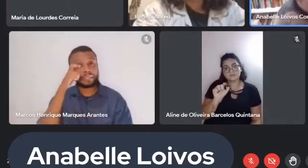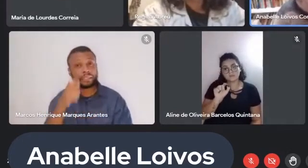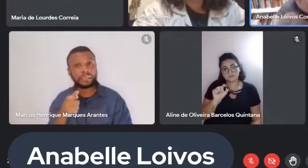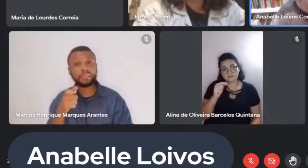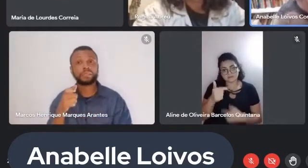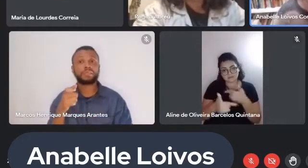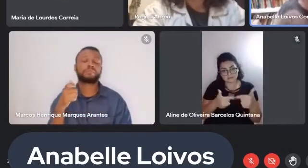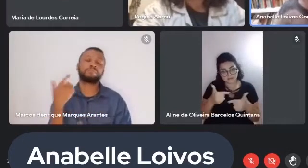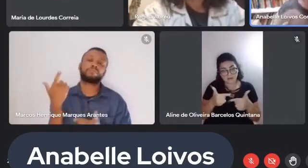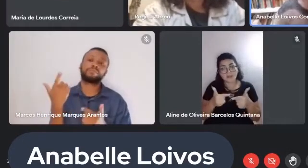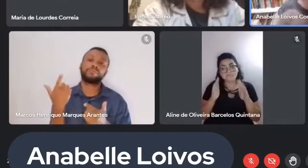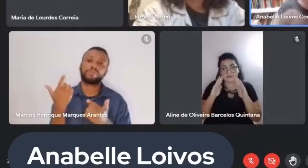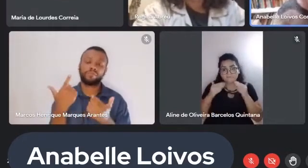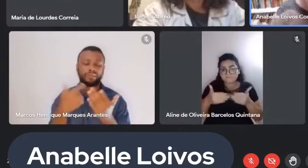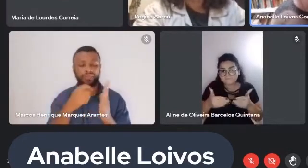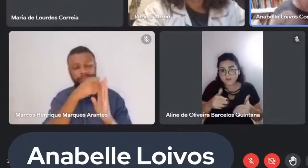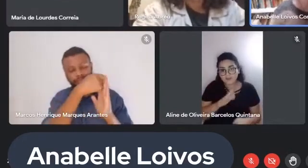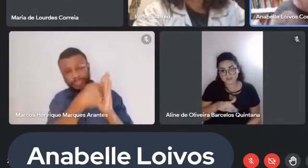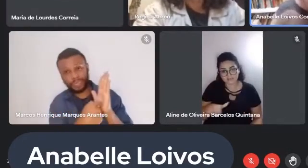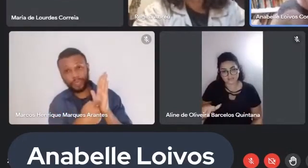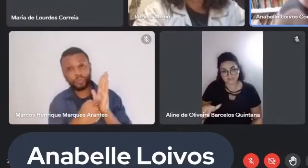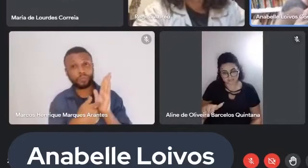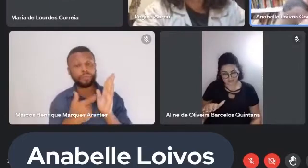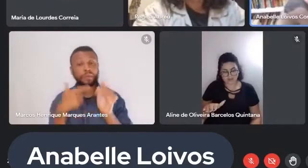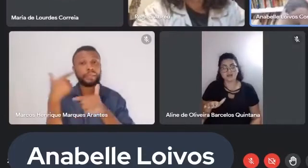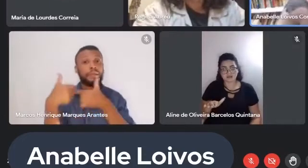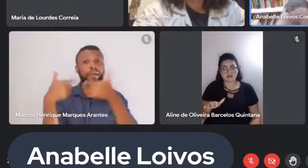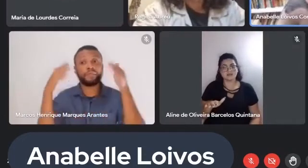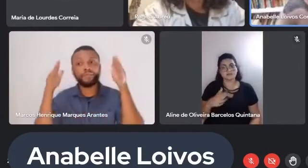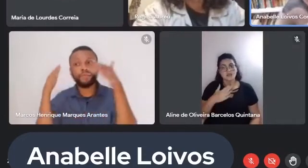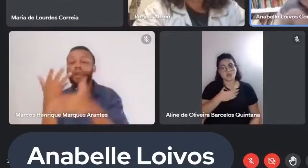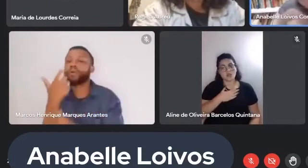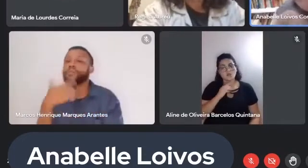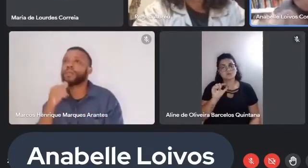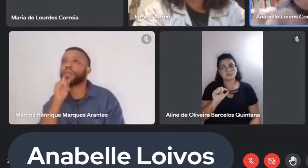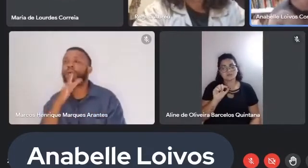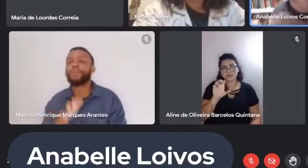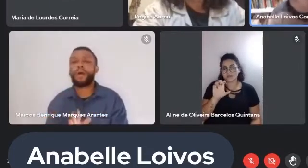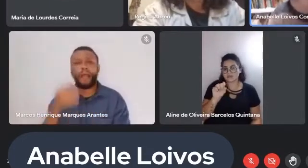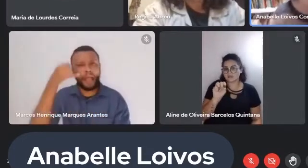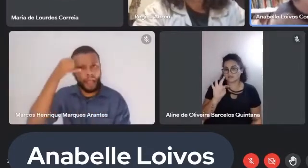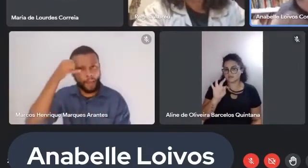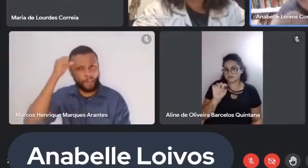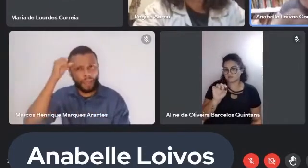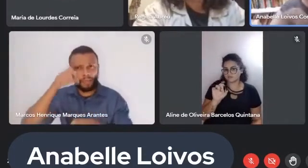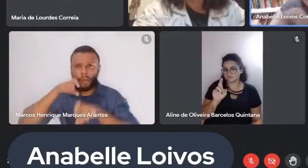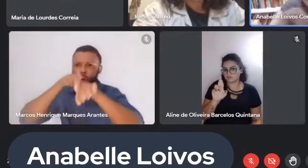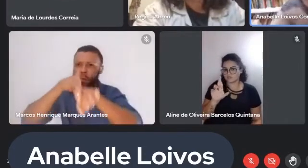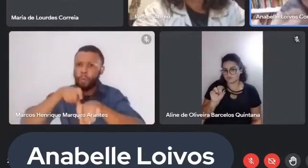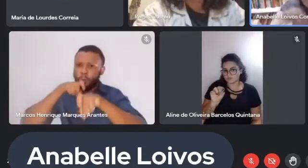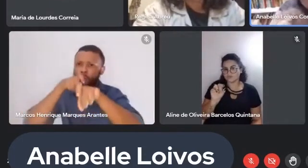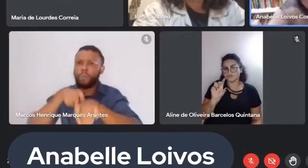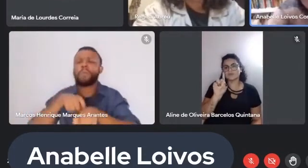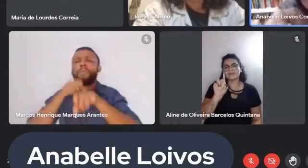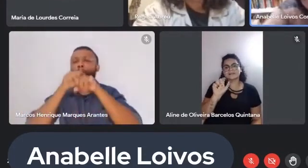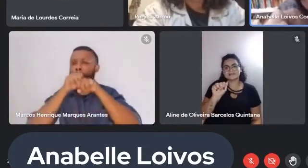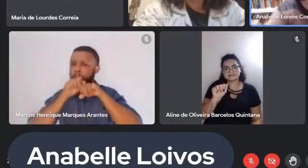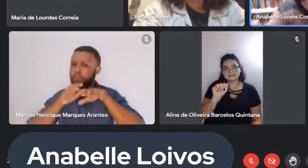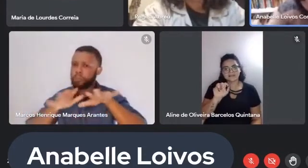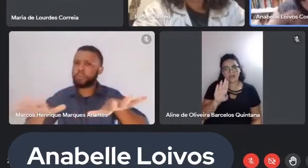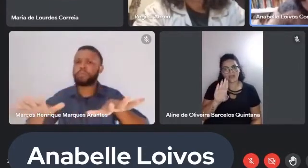crianças. Ela, por exemplo, gosta muito do estouro da boiada. Mas, além desse, vocês... Quer dizer, vocês